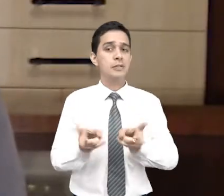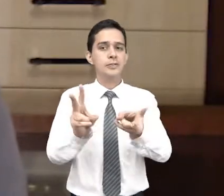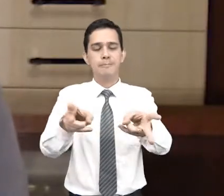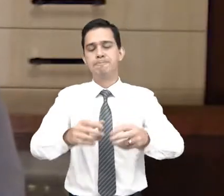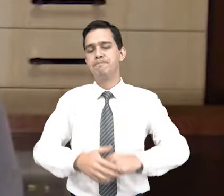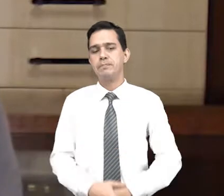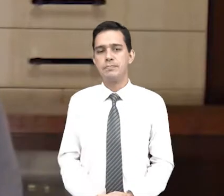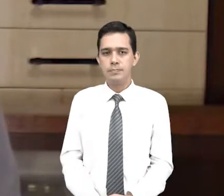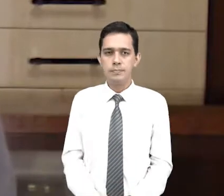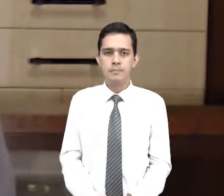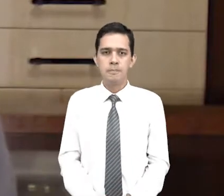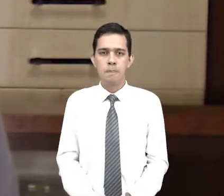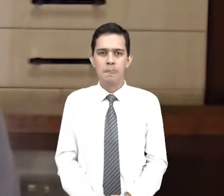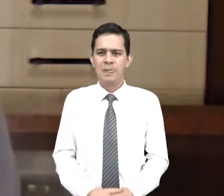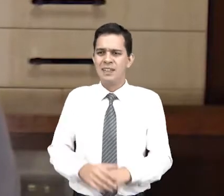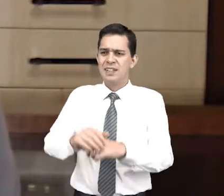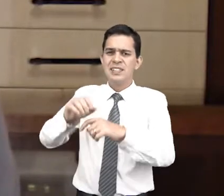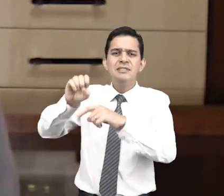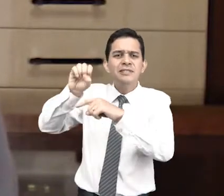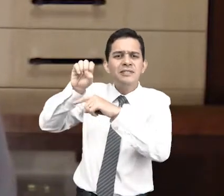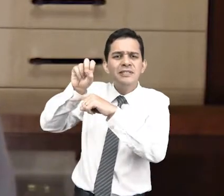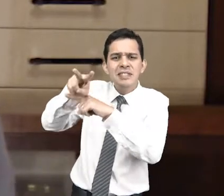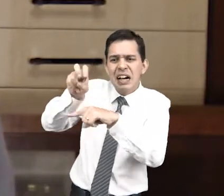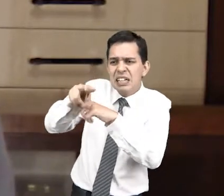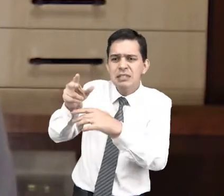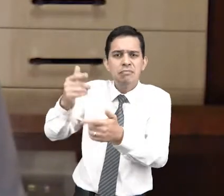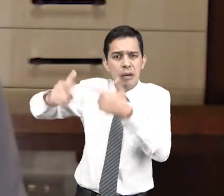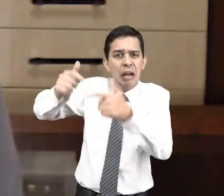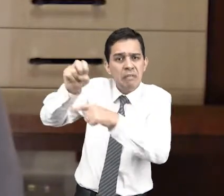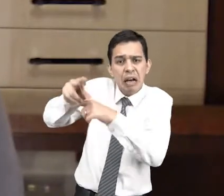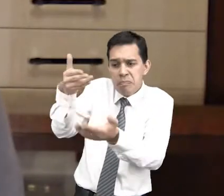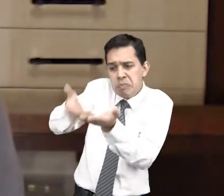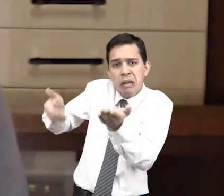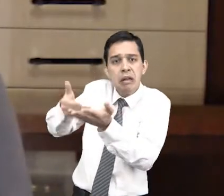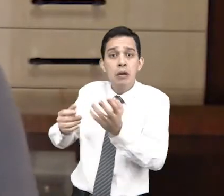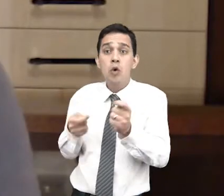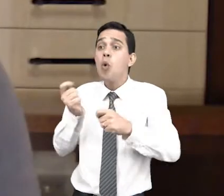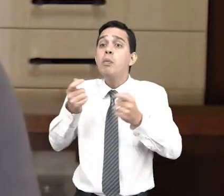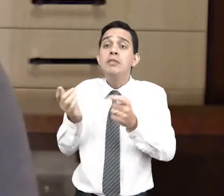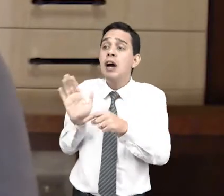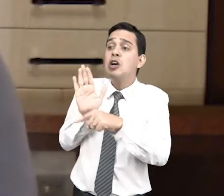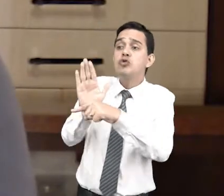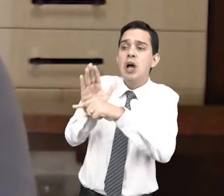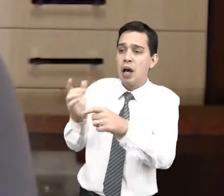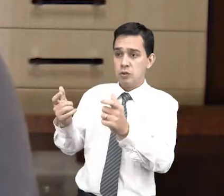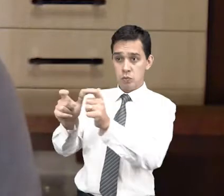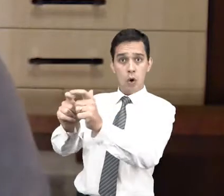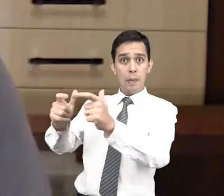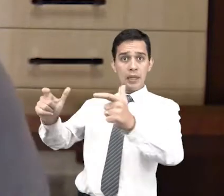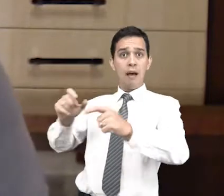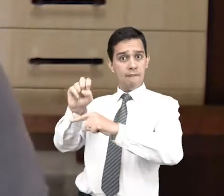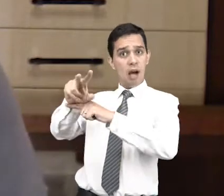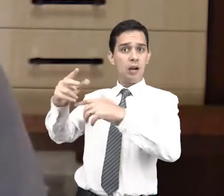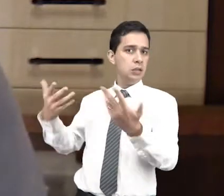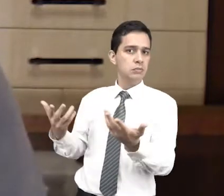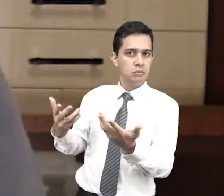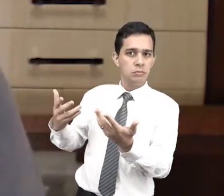ficar. Essas vagas que se perderam, como é que nós vamos recuperar isso? Como é que nós vamos auxiliar